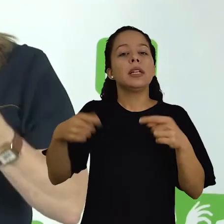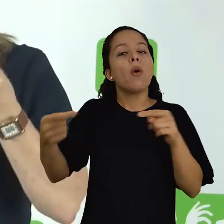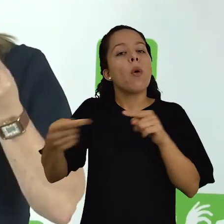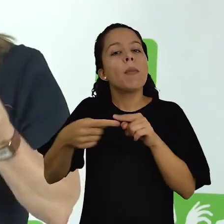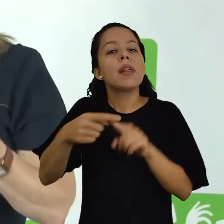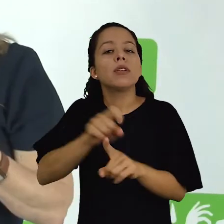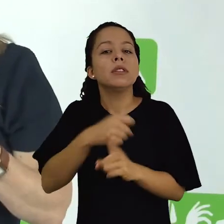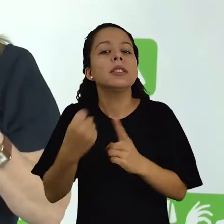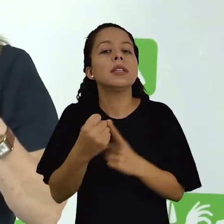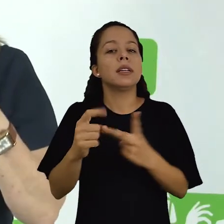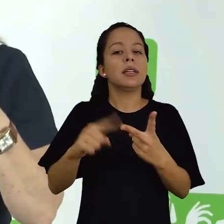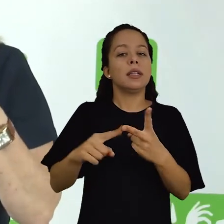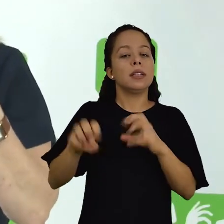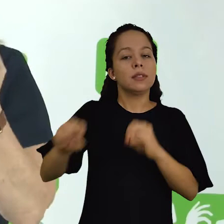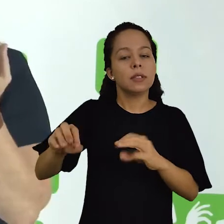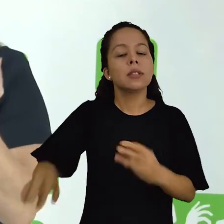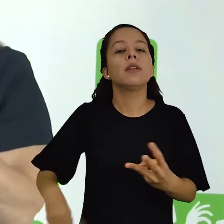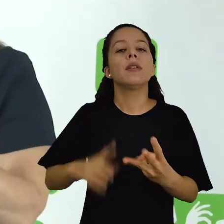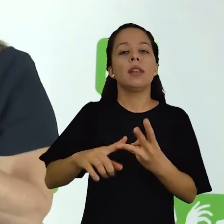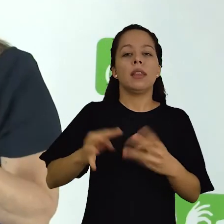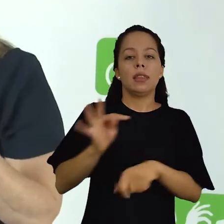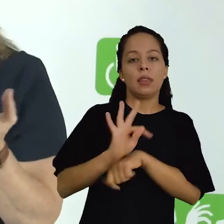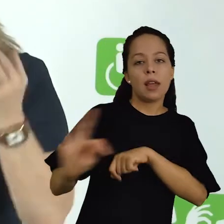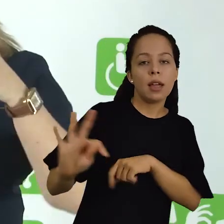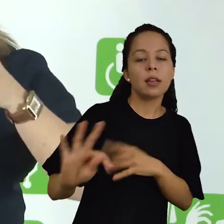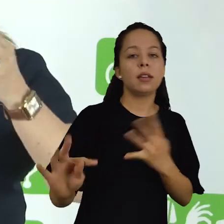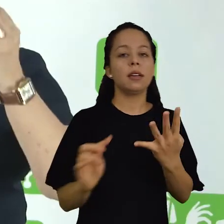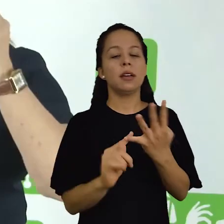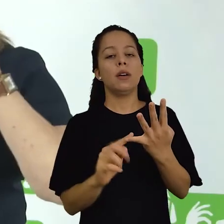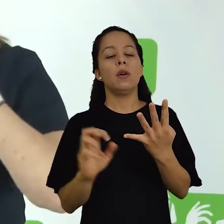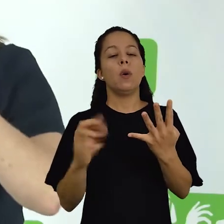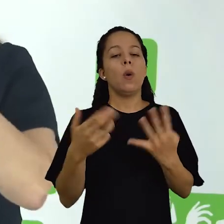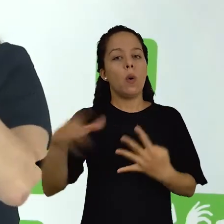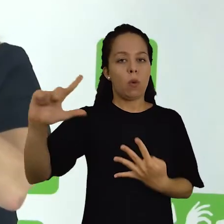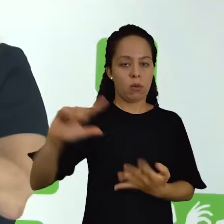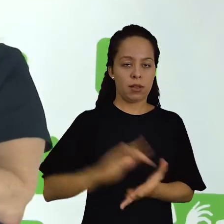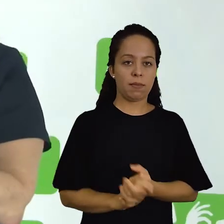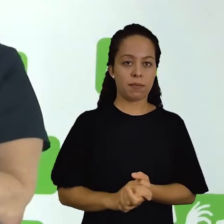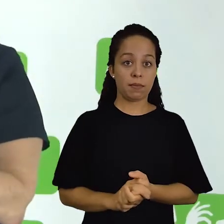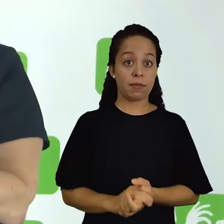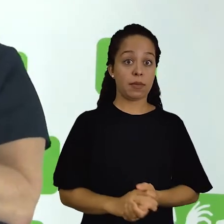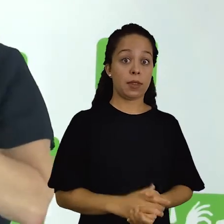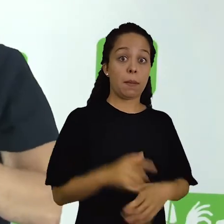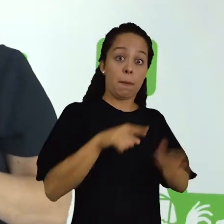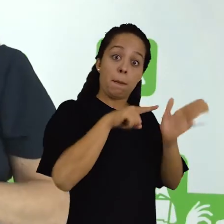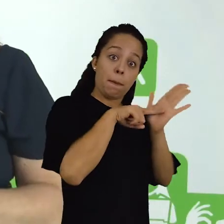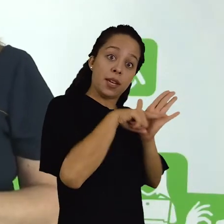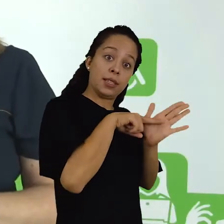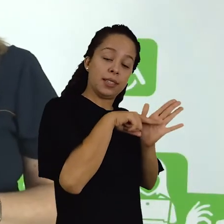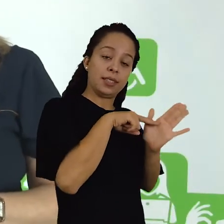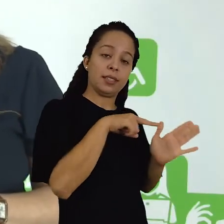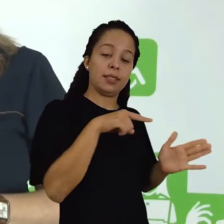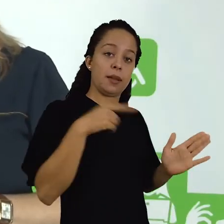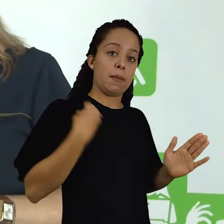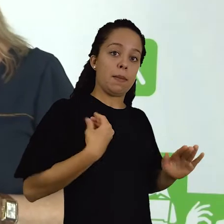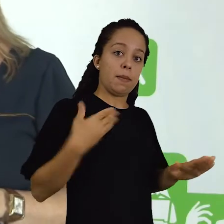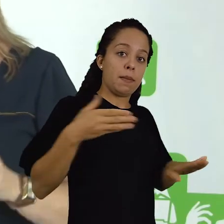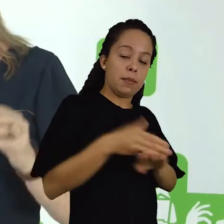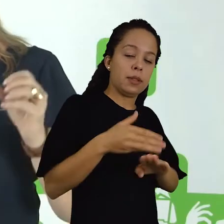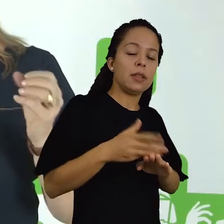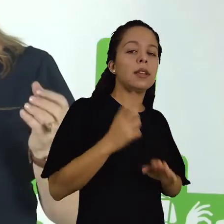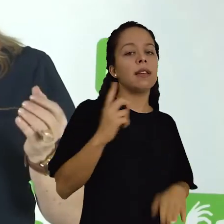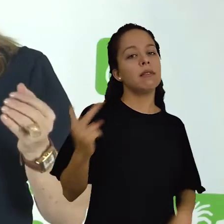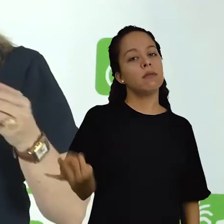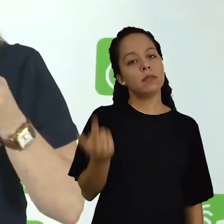caracterizada socialmente, educacionalmente, técnica ou outra. A pesquisa participante, ela